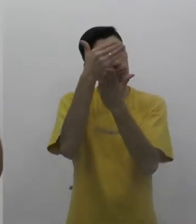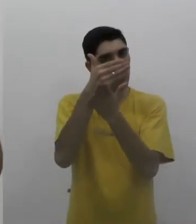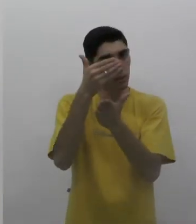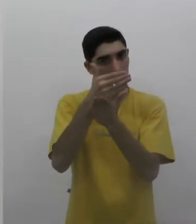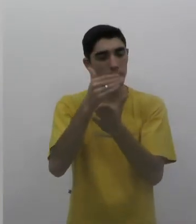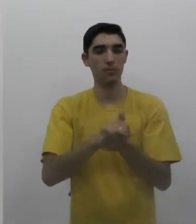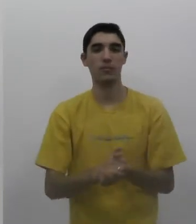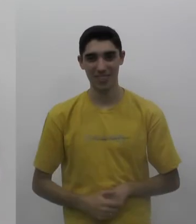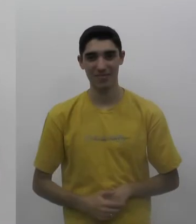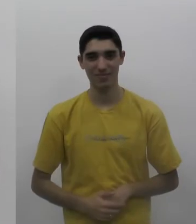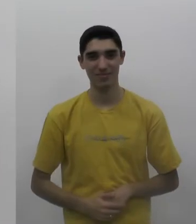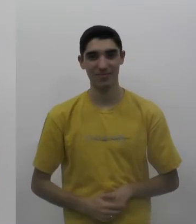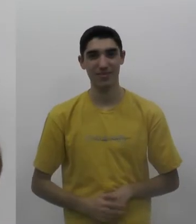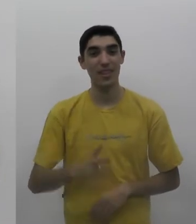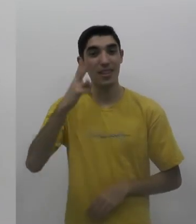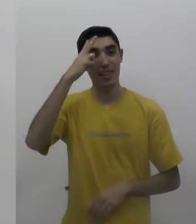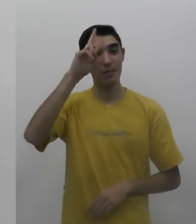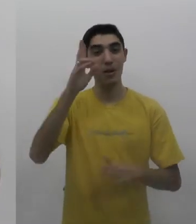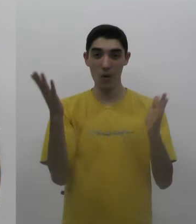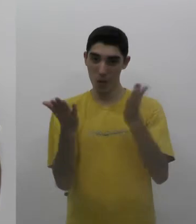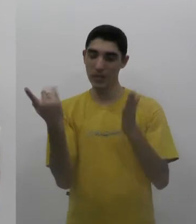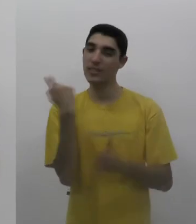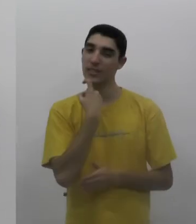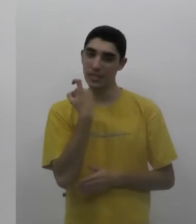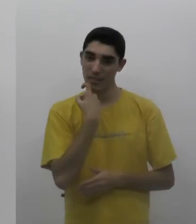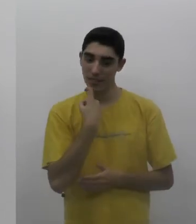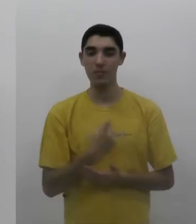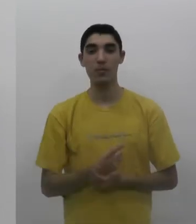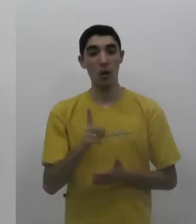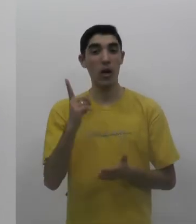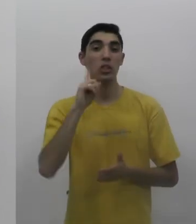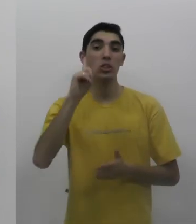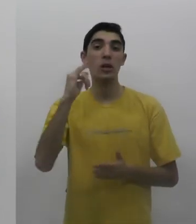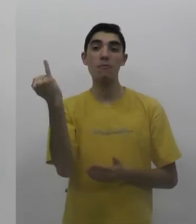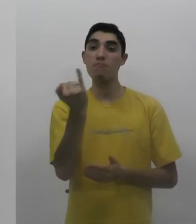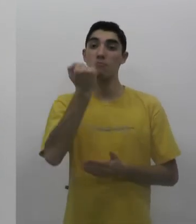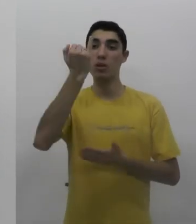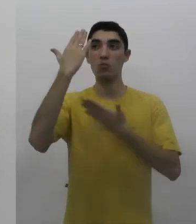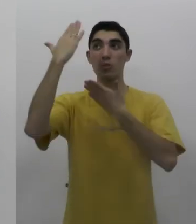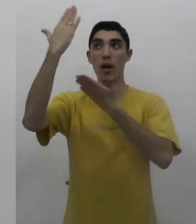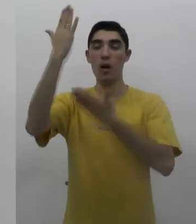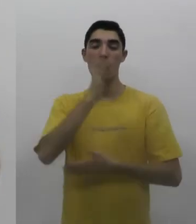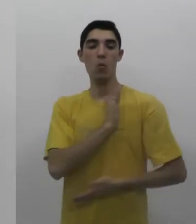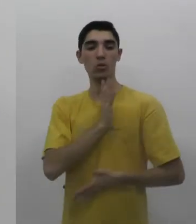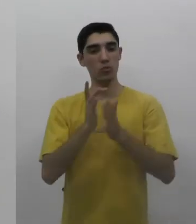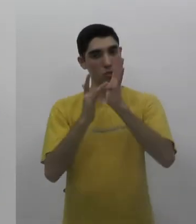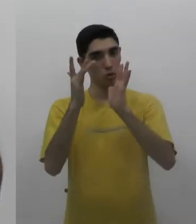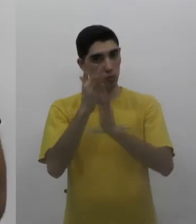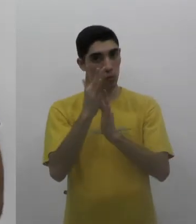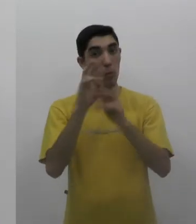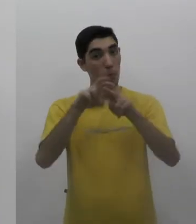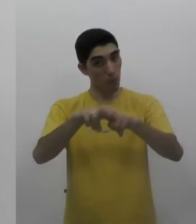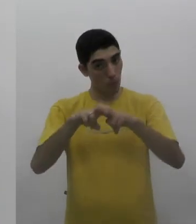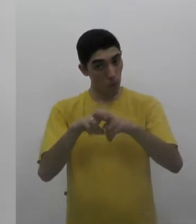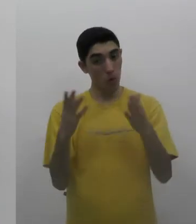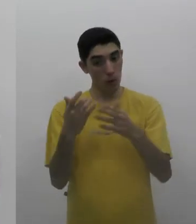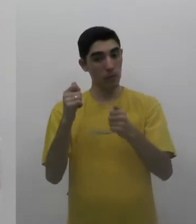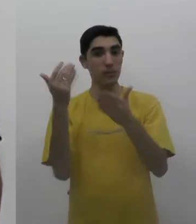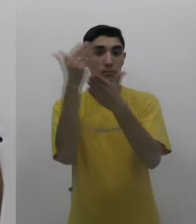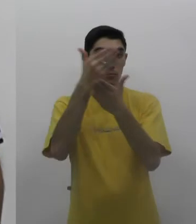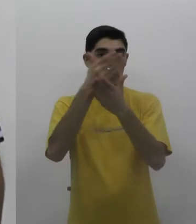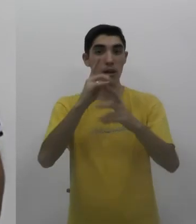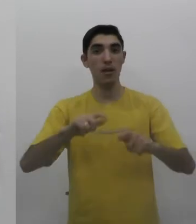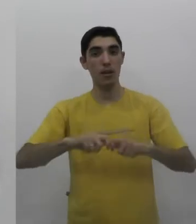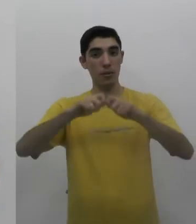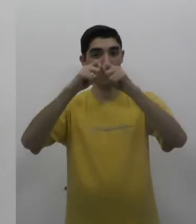E só lembrando que hoje, sexta-feira, é solenidade do Sagrado Coração de Jesus. Portanto, dia de participar da Santa